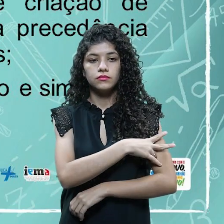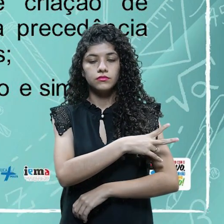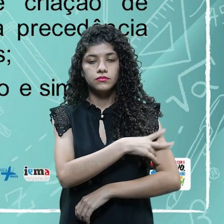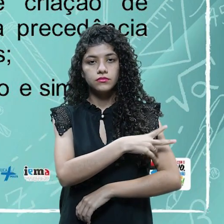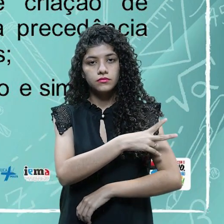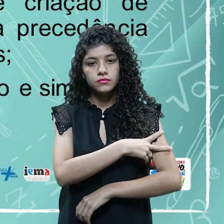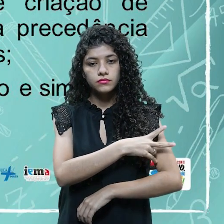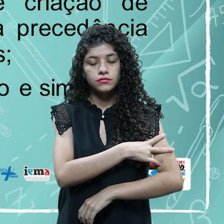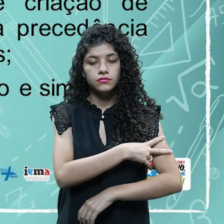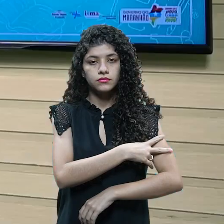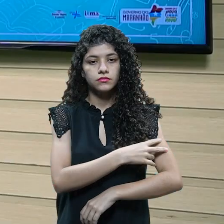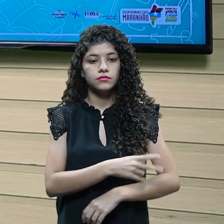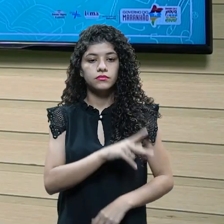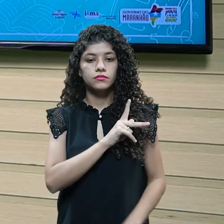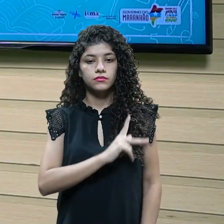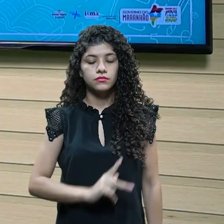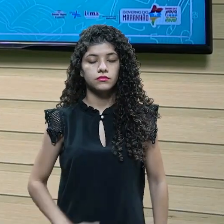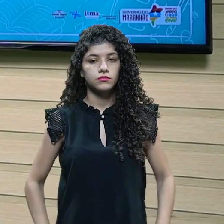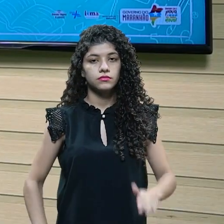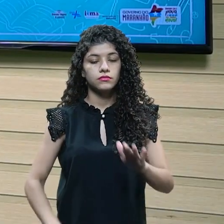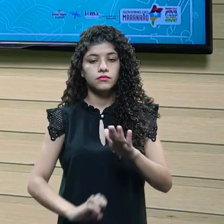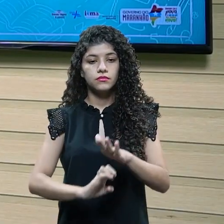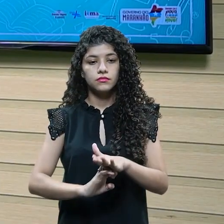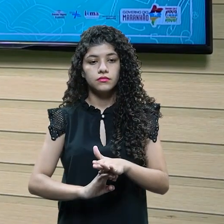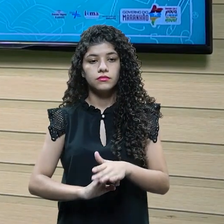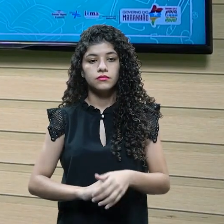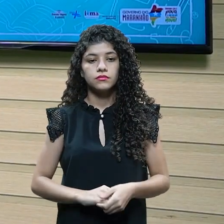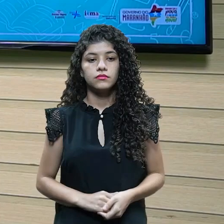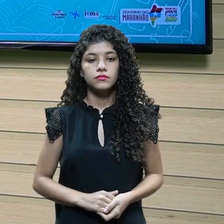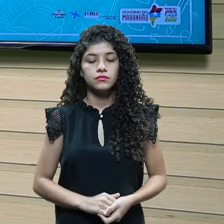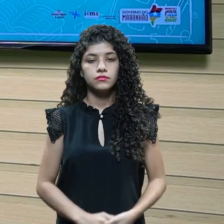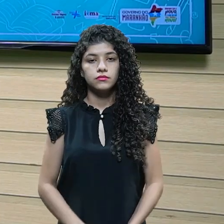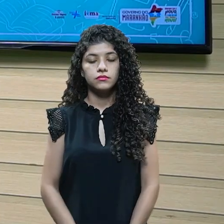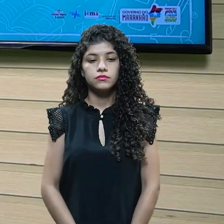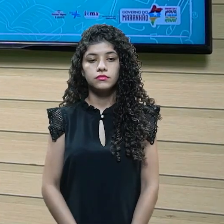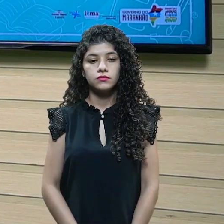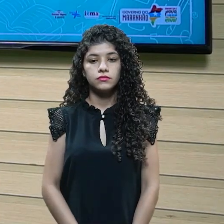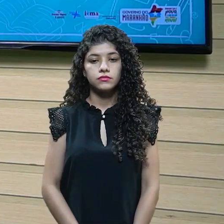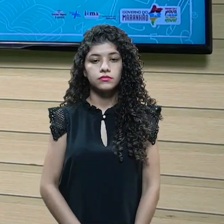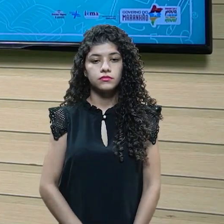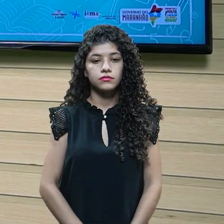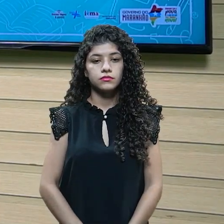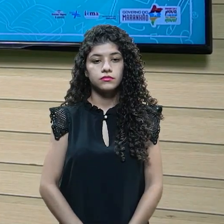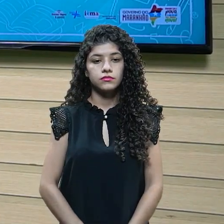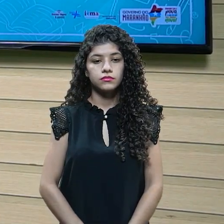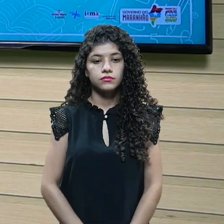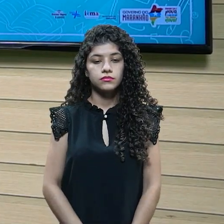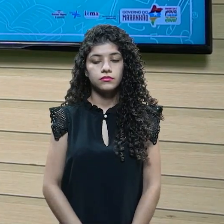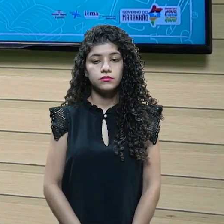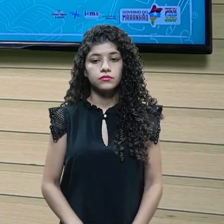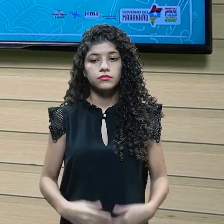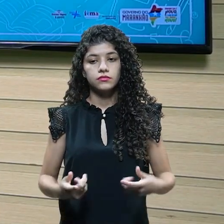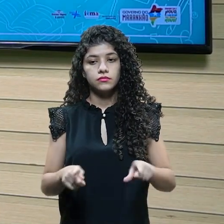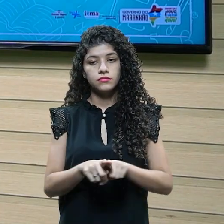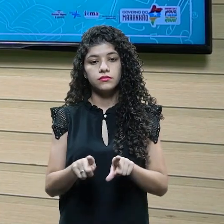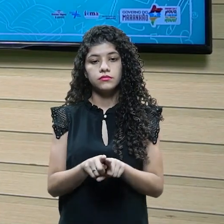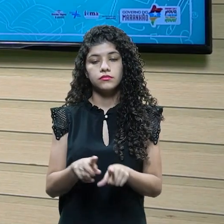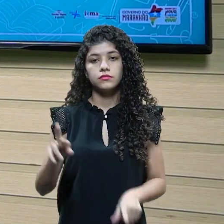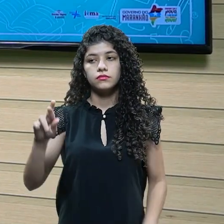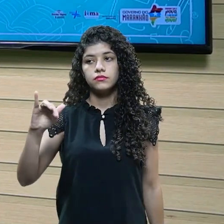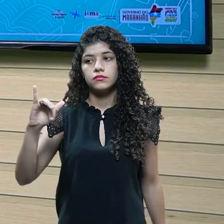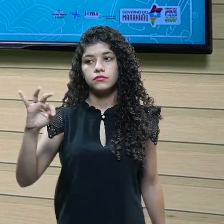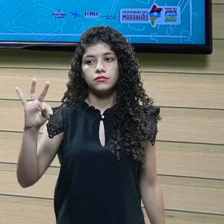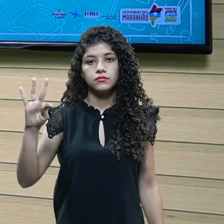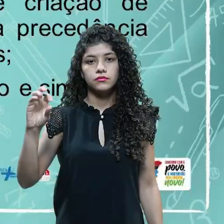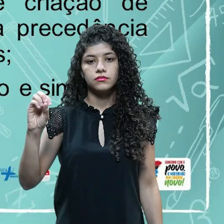presidente da empresa. Então, ele sentaria no centro da mesa, né, Ou um reitor em sua universidade, ou um